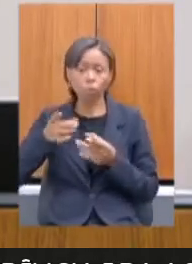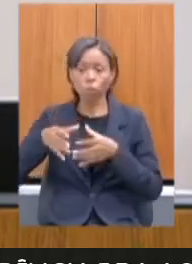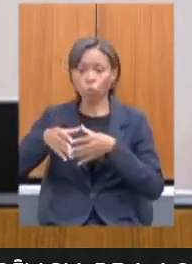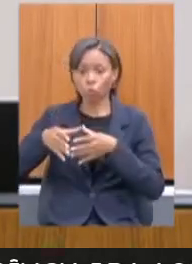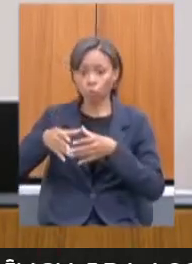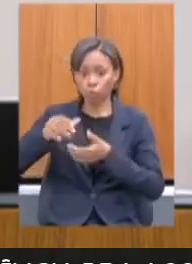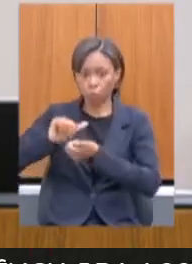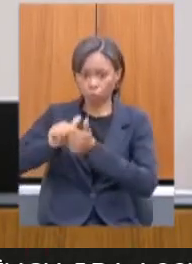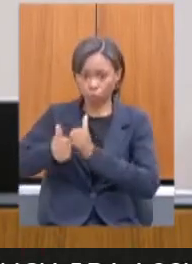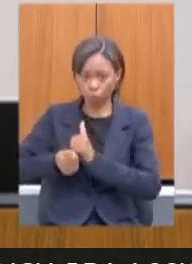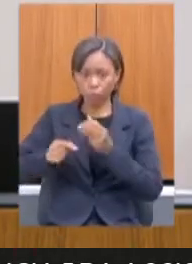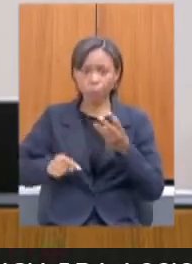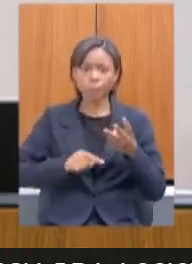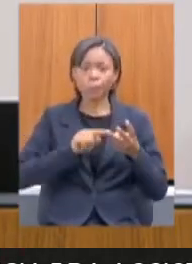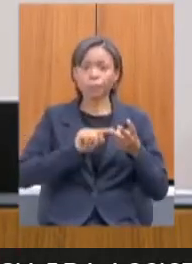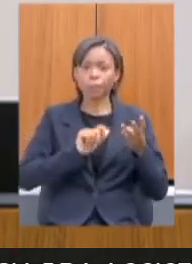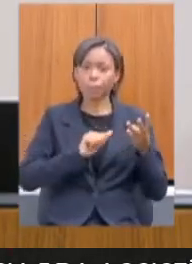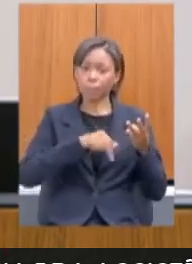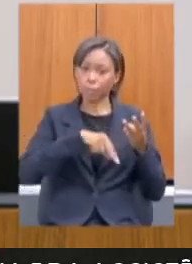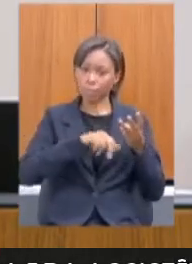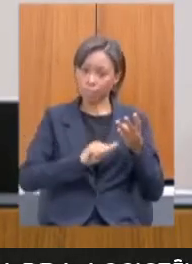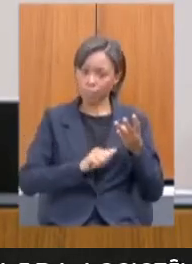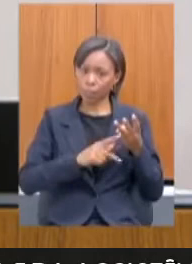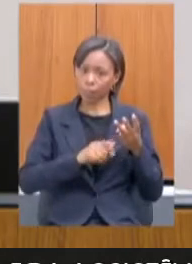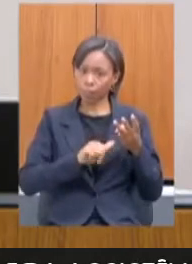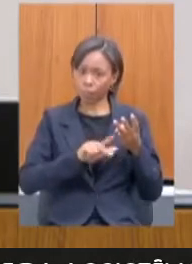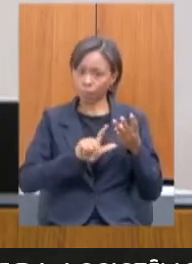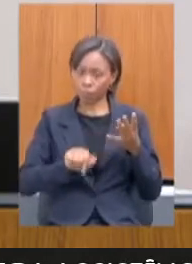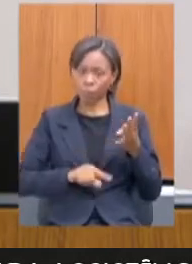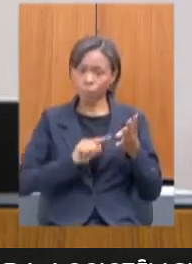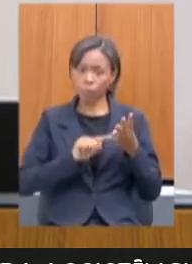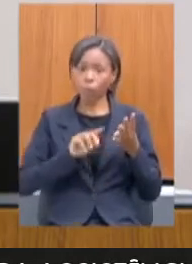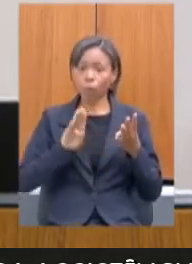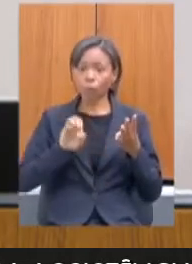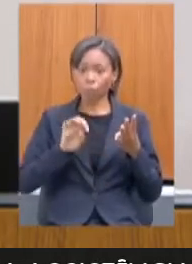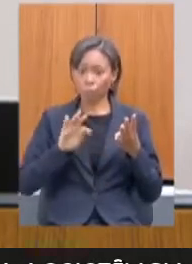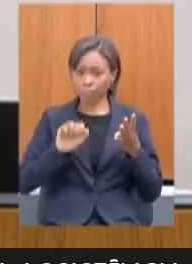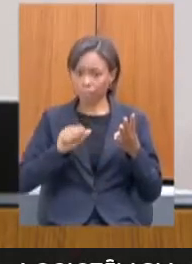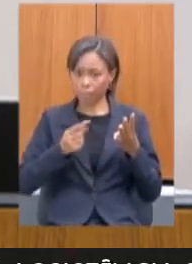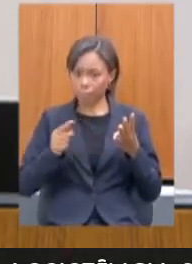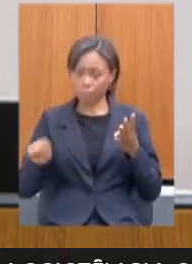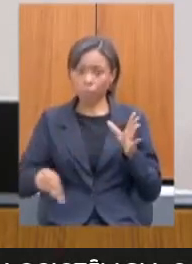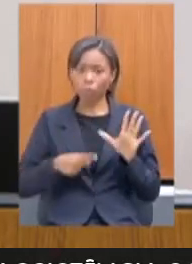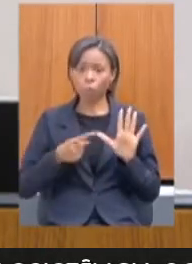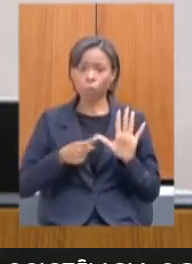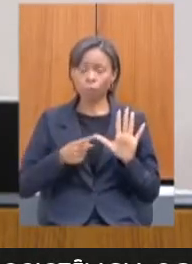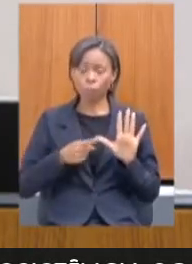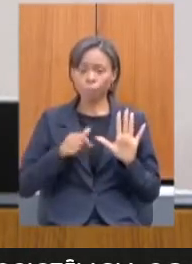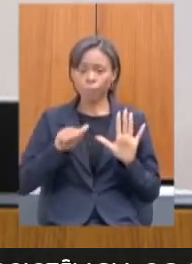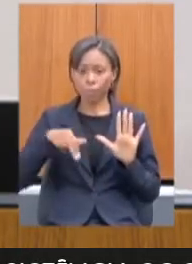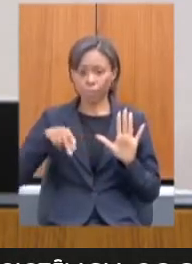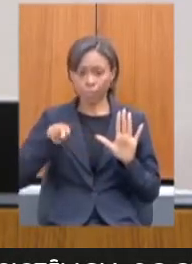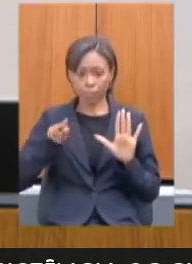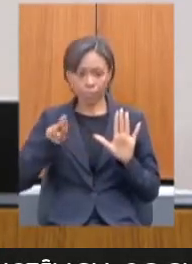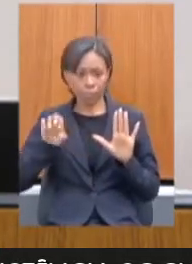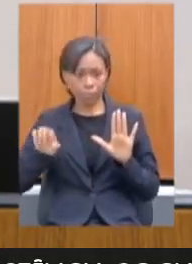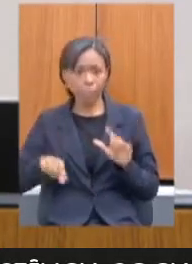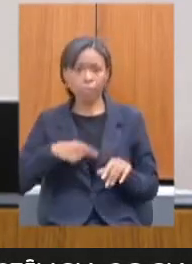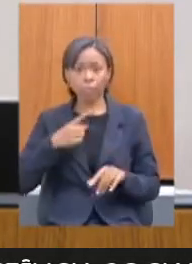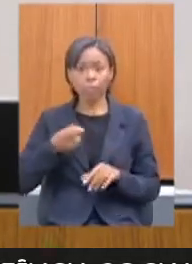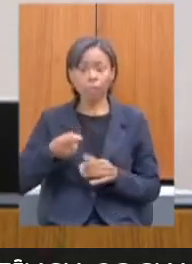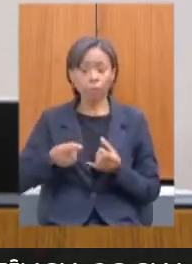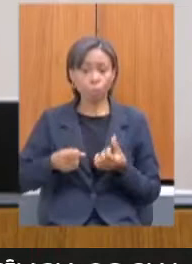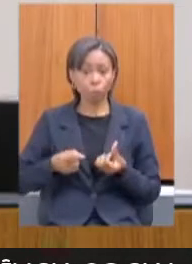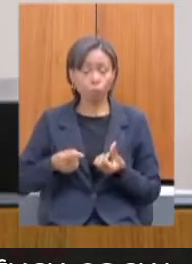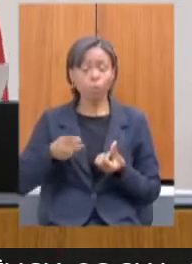a deputada Ana Paula Siqueira em seguida, depois o deputado Betão, em seguida o André Quintão, depois a Beatriz